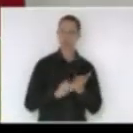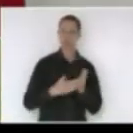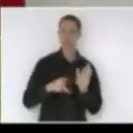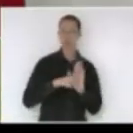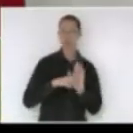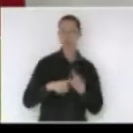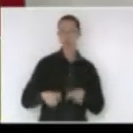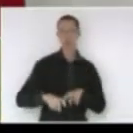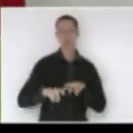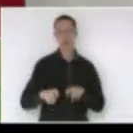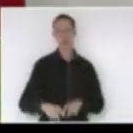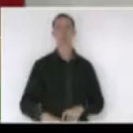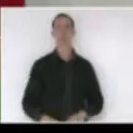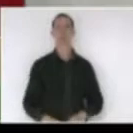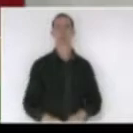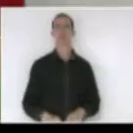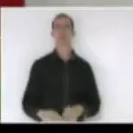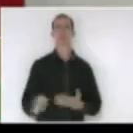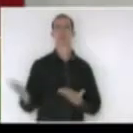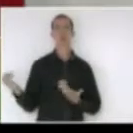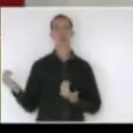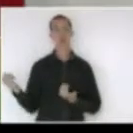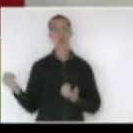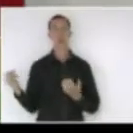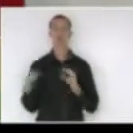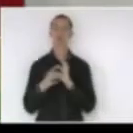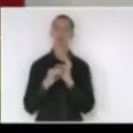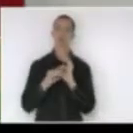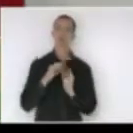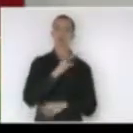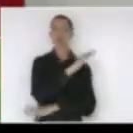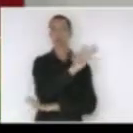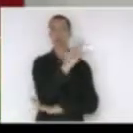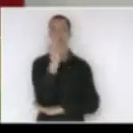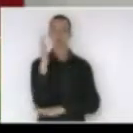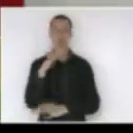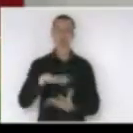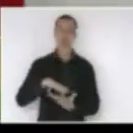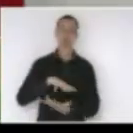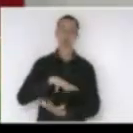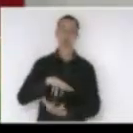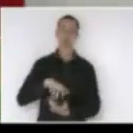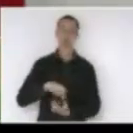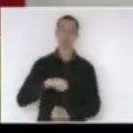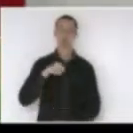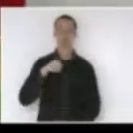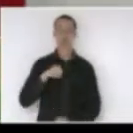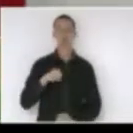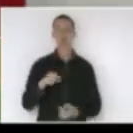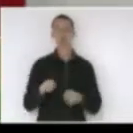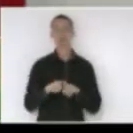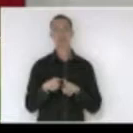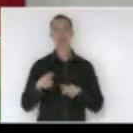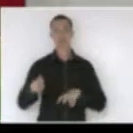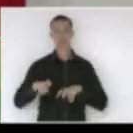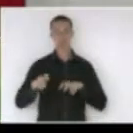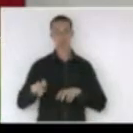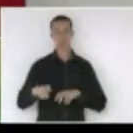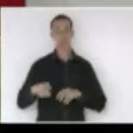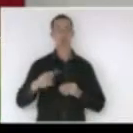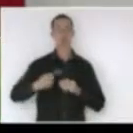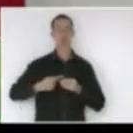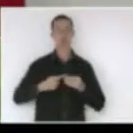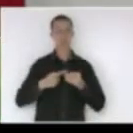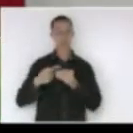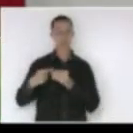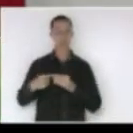a juventude agroecologia a cooperação na agricultura familiar agricultura urbana e